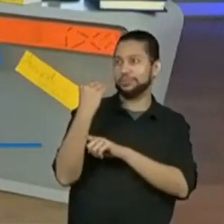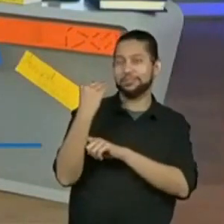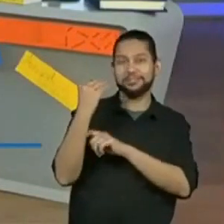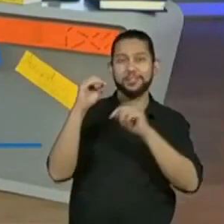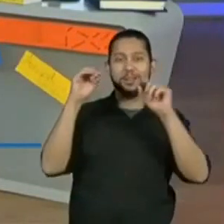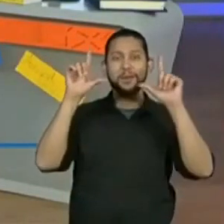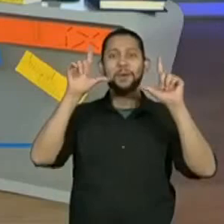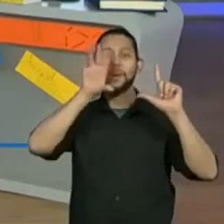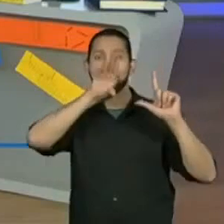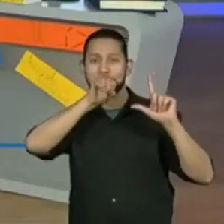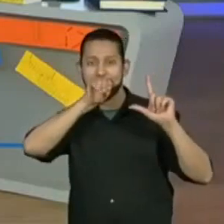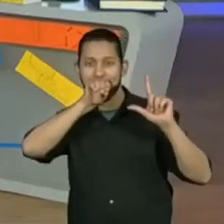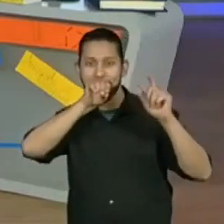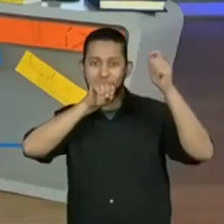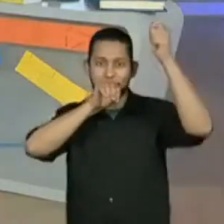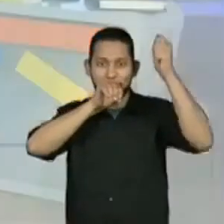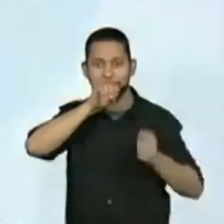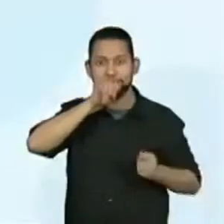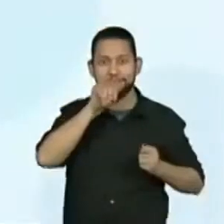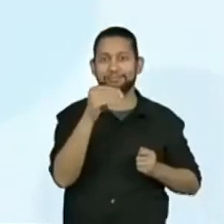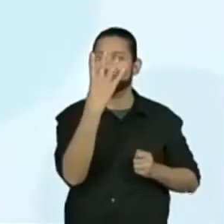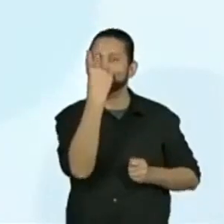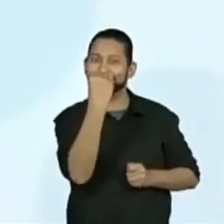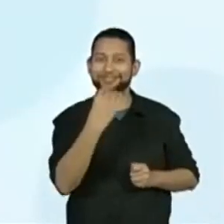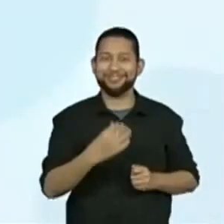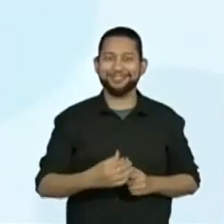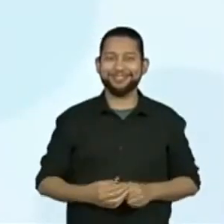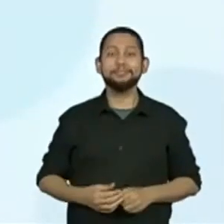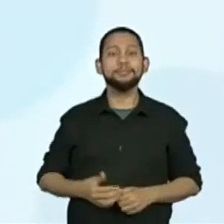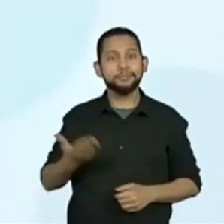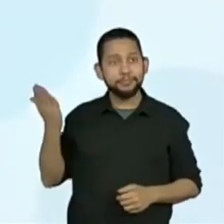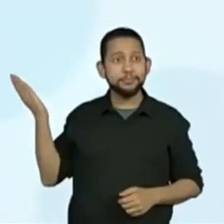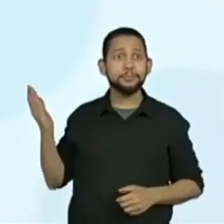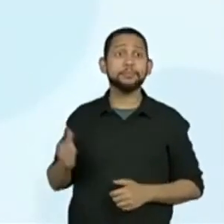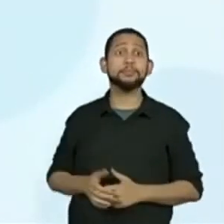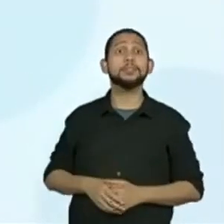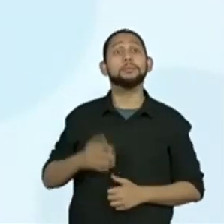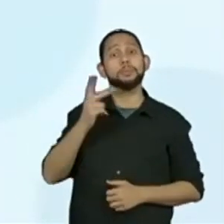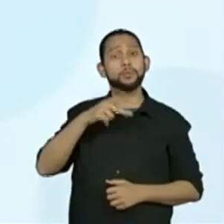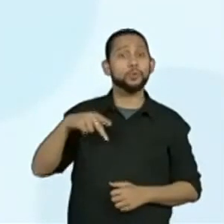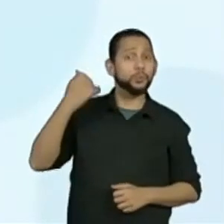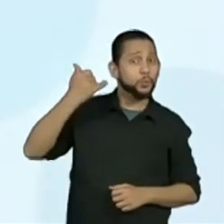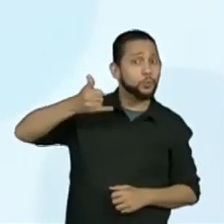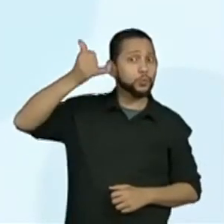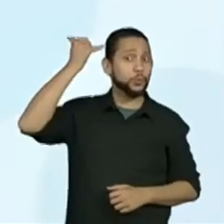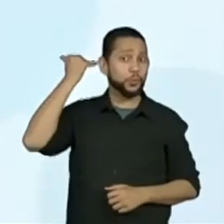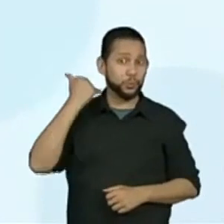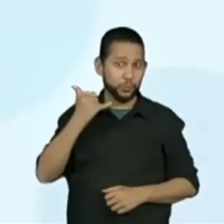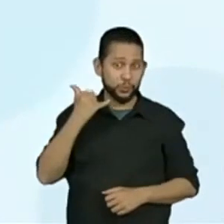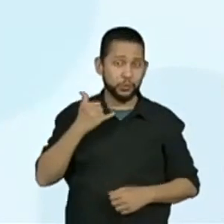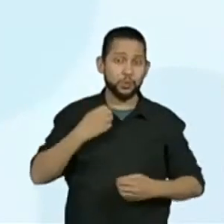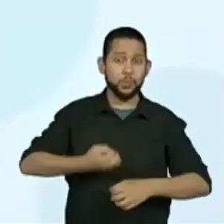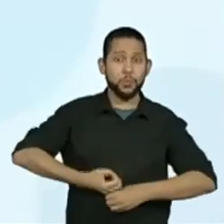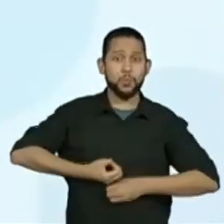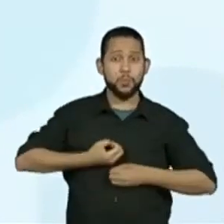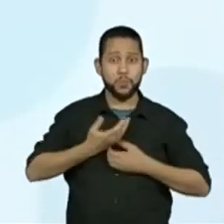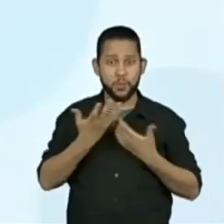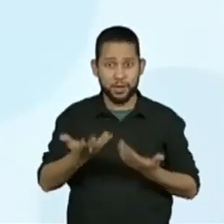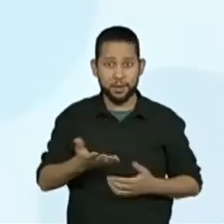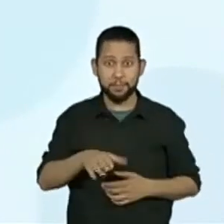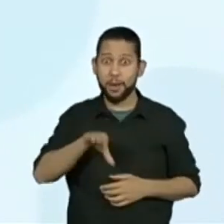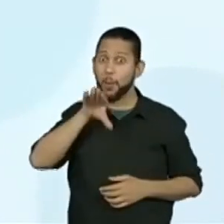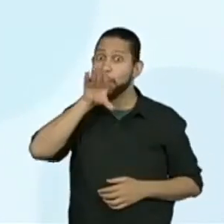retrato, gaturminha da professora Irassema. Olha só. Professora Juliana declamará o poema O Pato tira